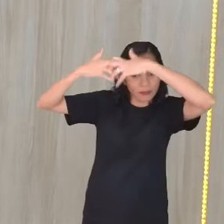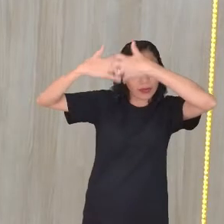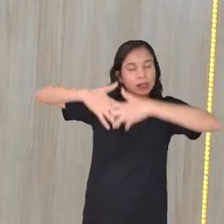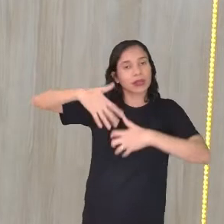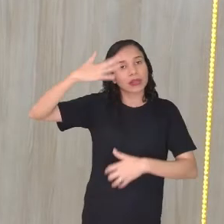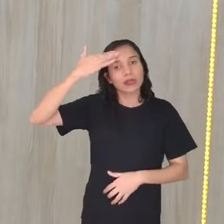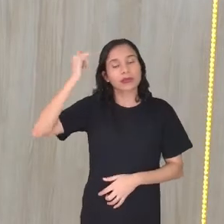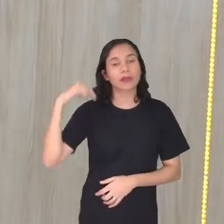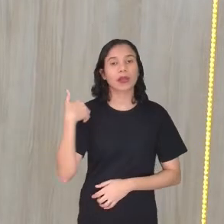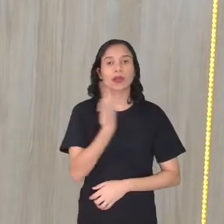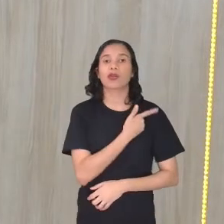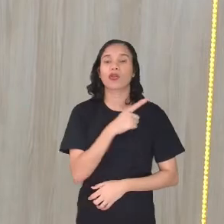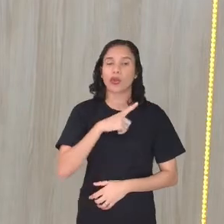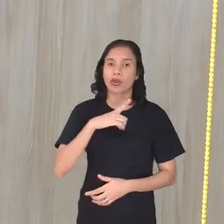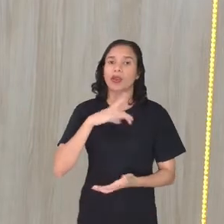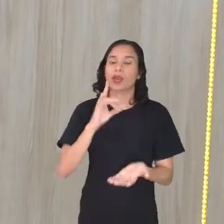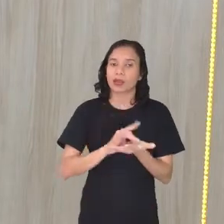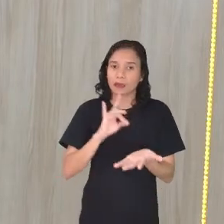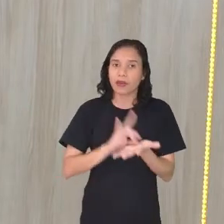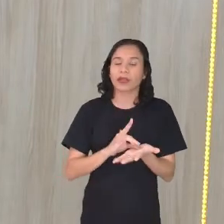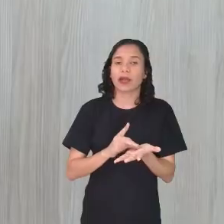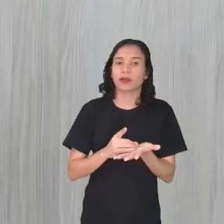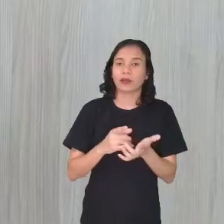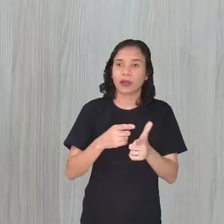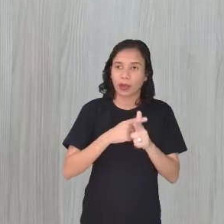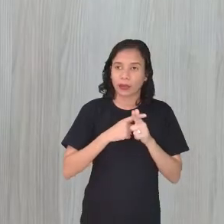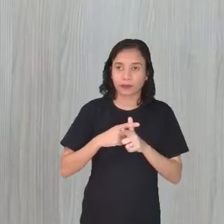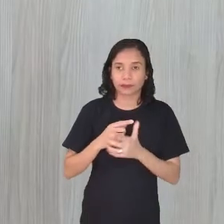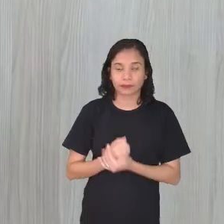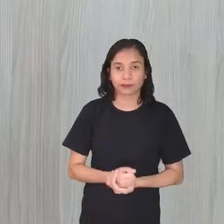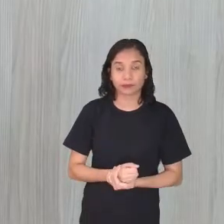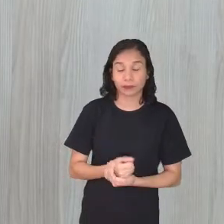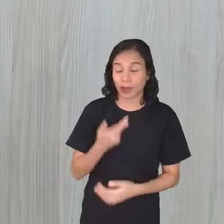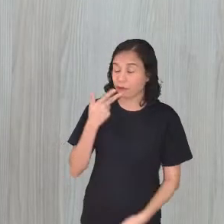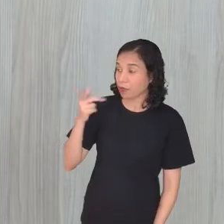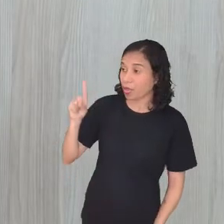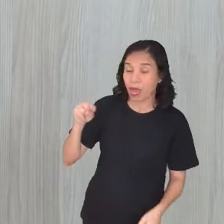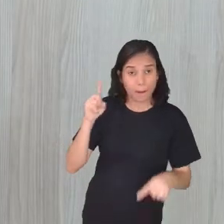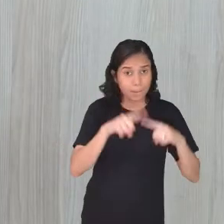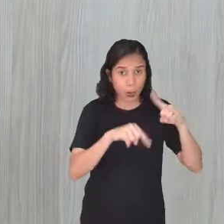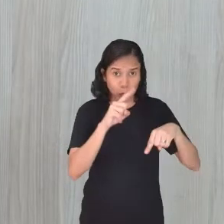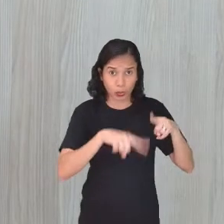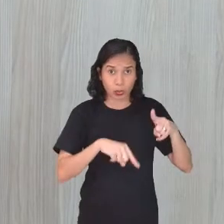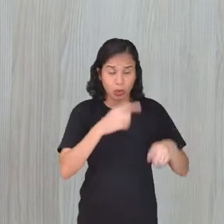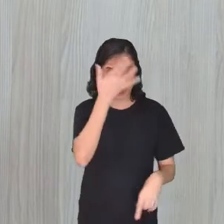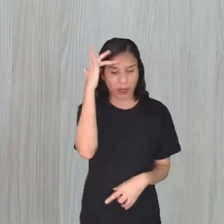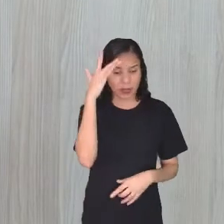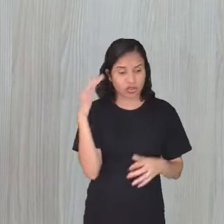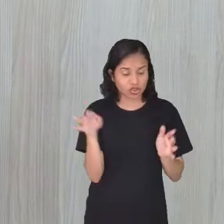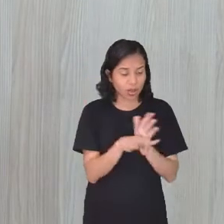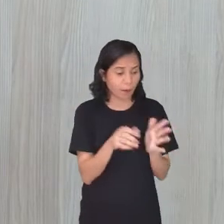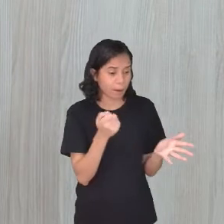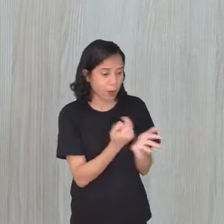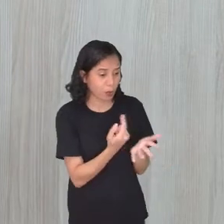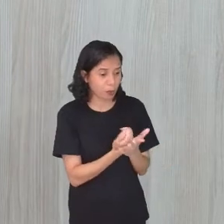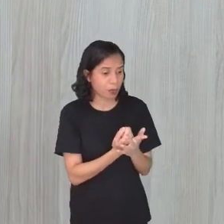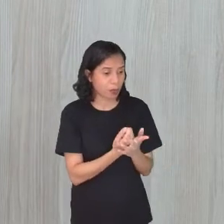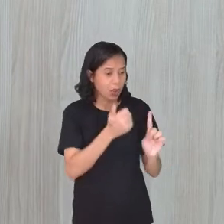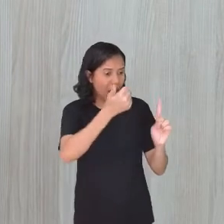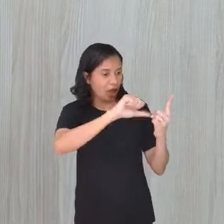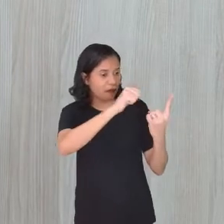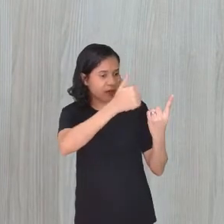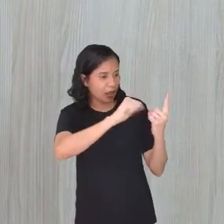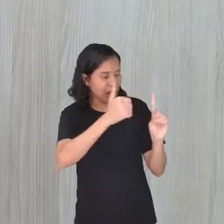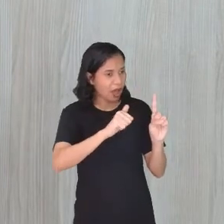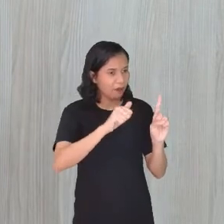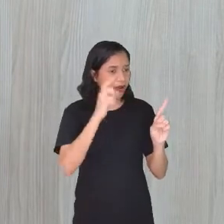que temos uma dívida histórica. E esse negócio da mercadoria é importante, né? Porque as pessoas que chegavam pra comprar avaliavam os dentes